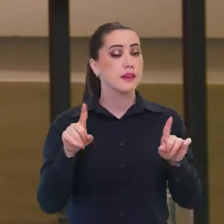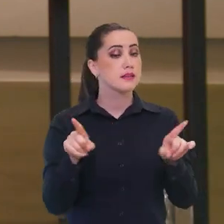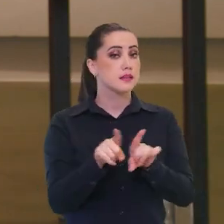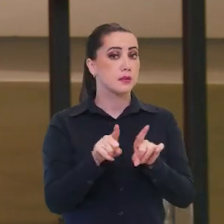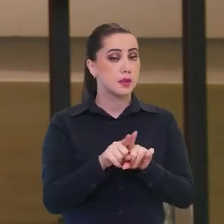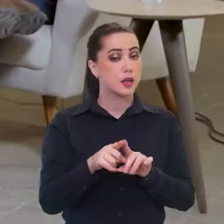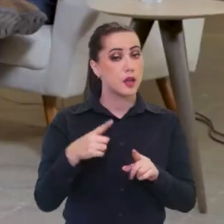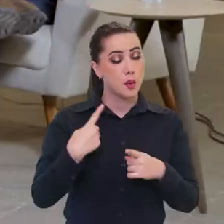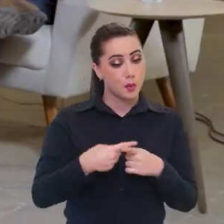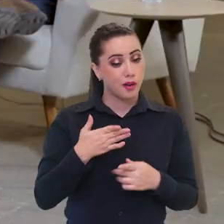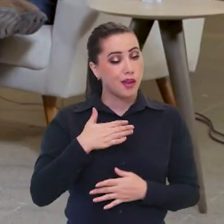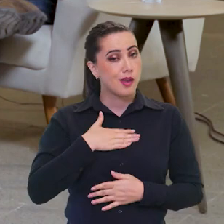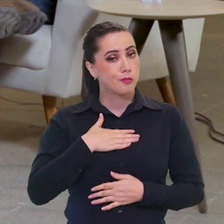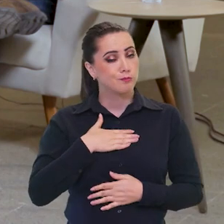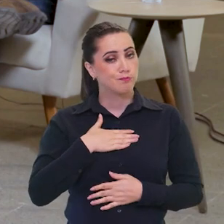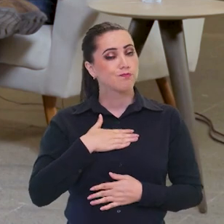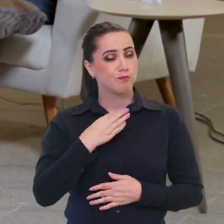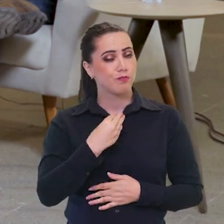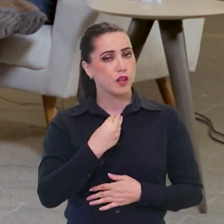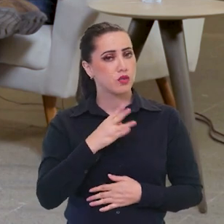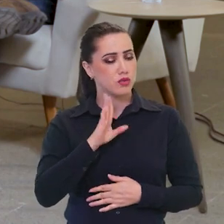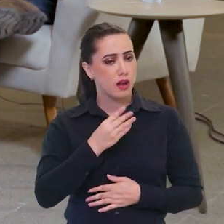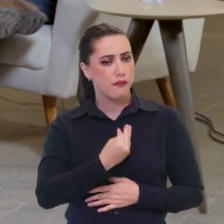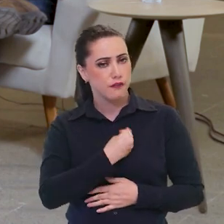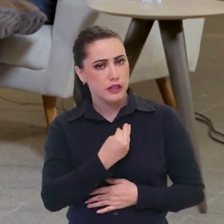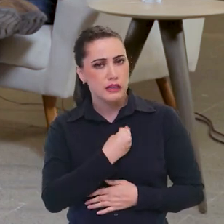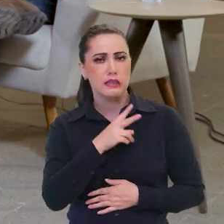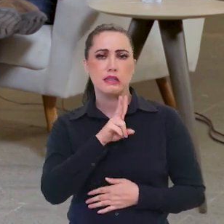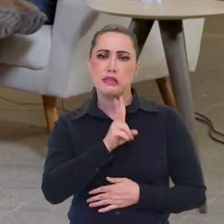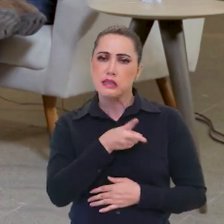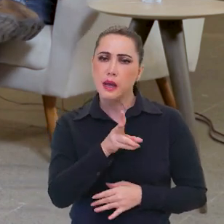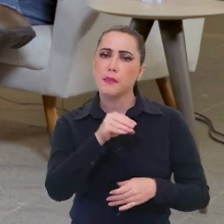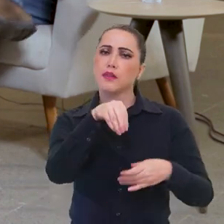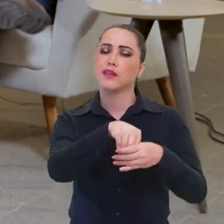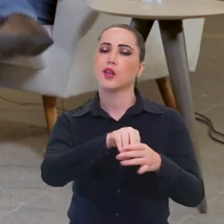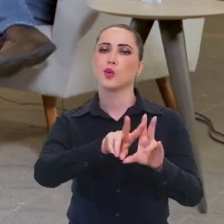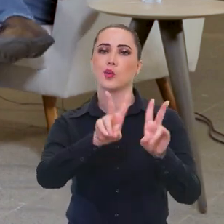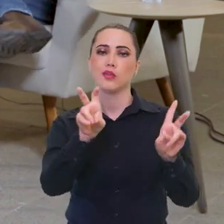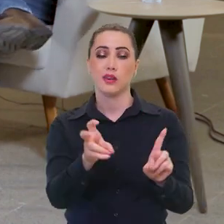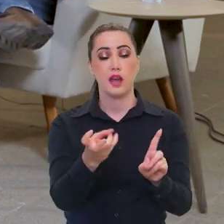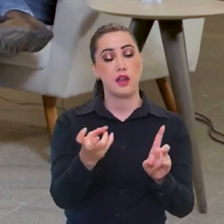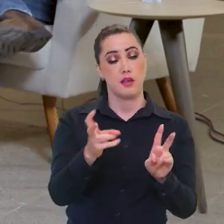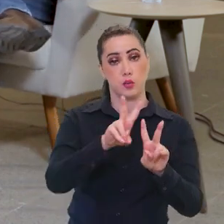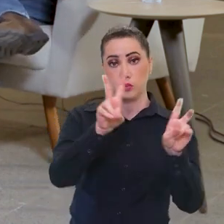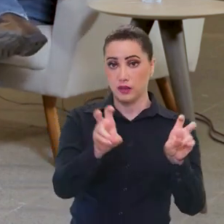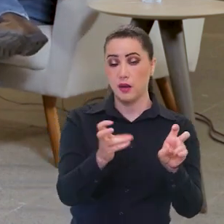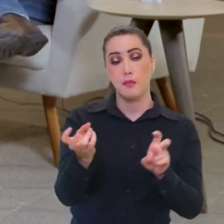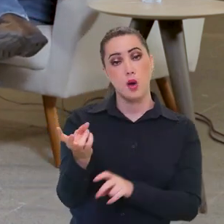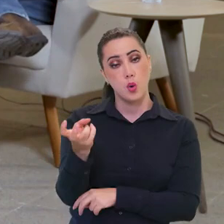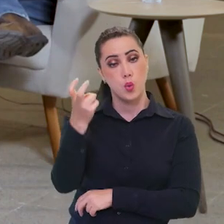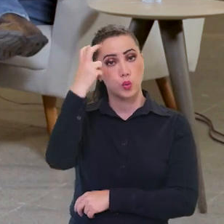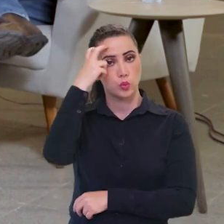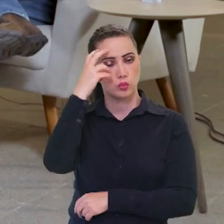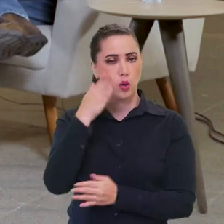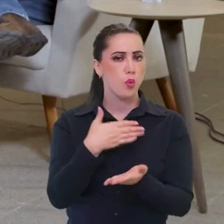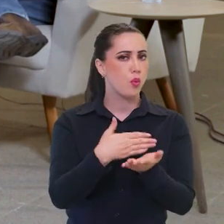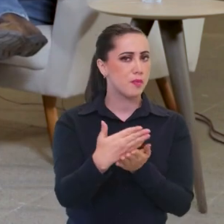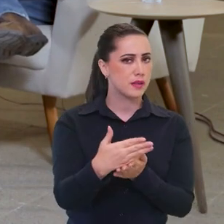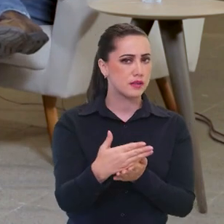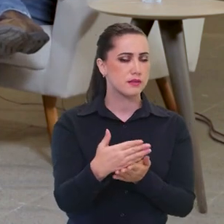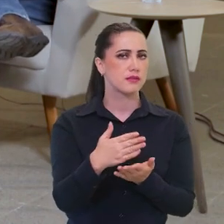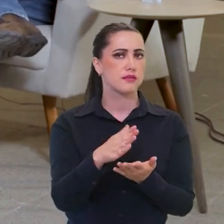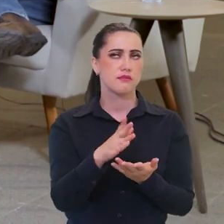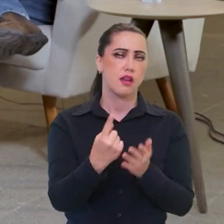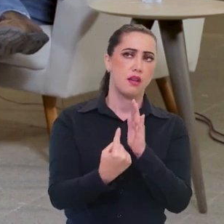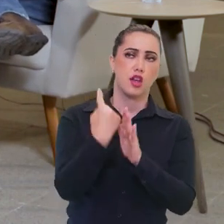pelo fato também de eu ter a vivência dentro do fazer cultural, né? Eu sou um artista que eu, nesses meus 37